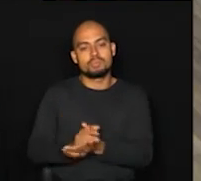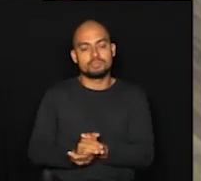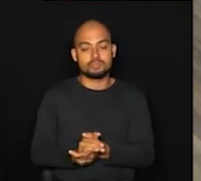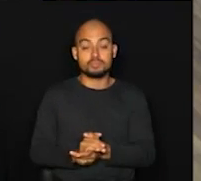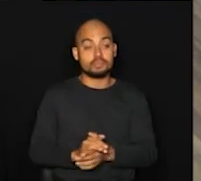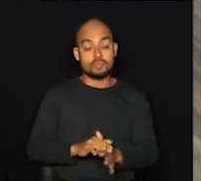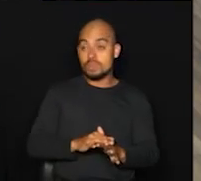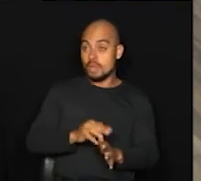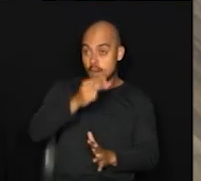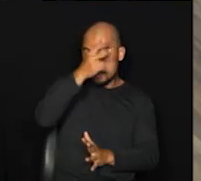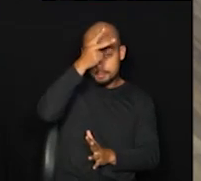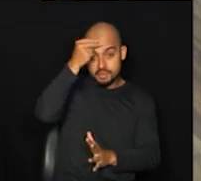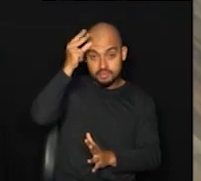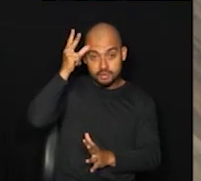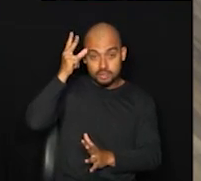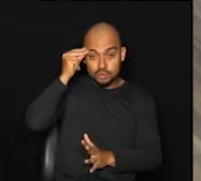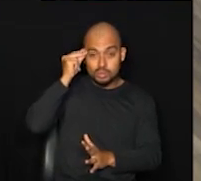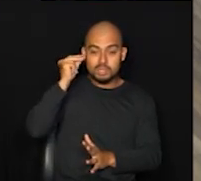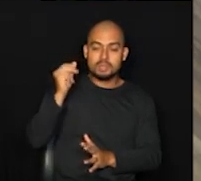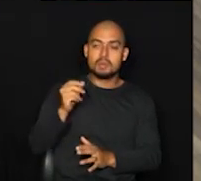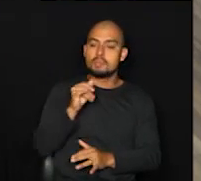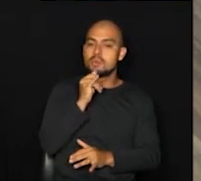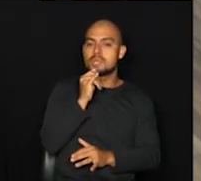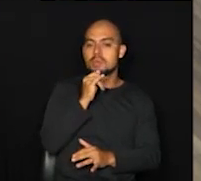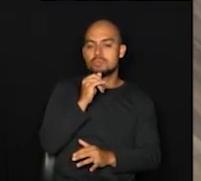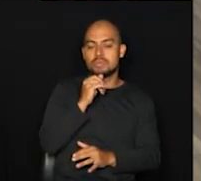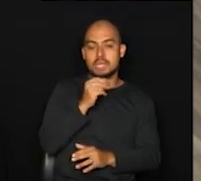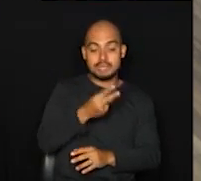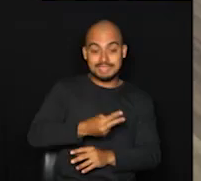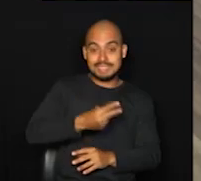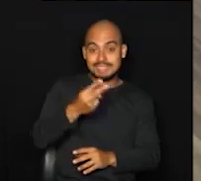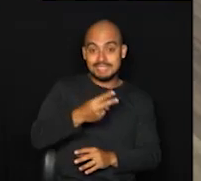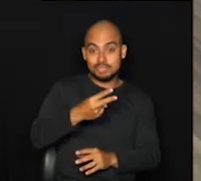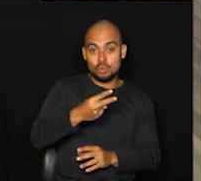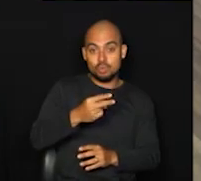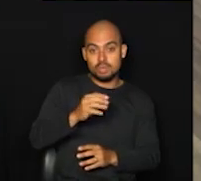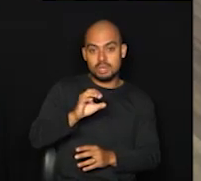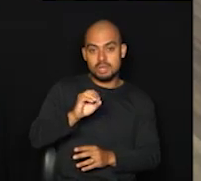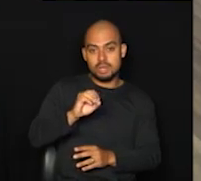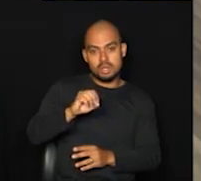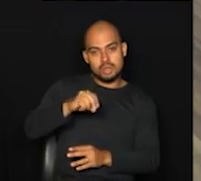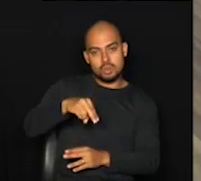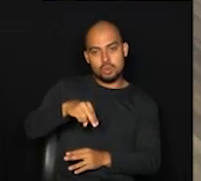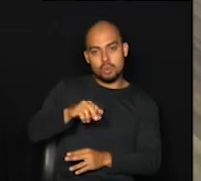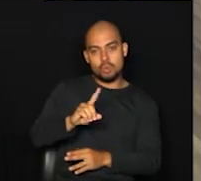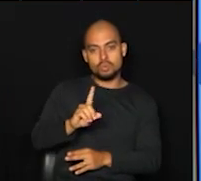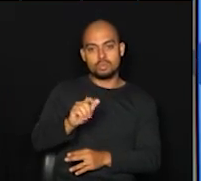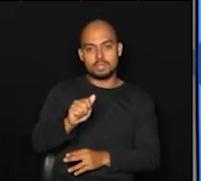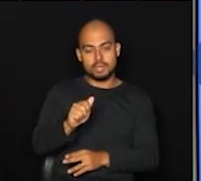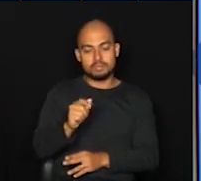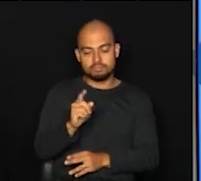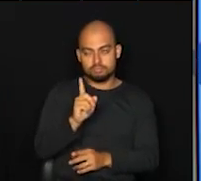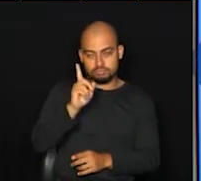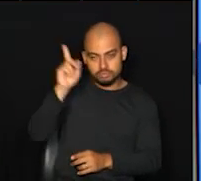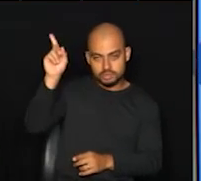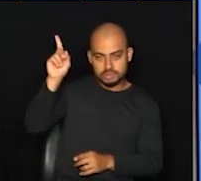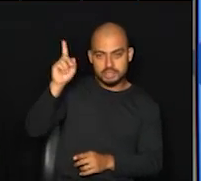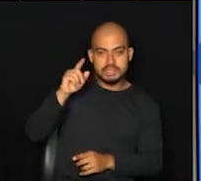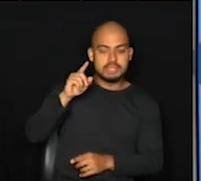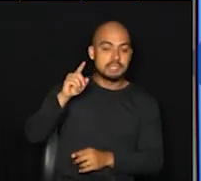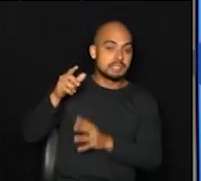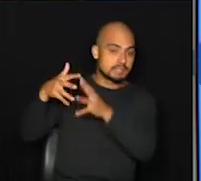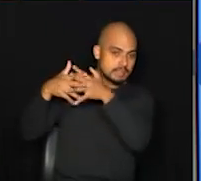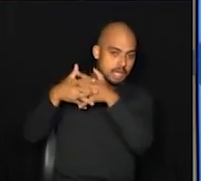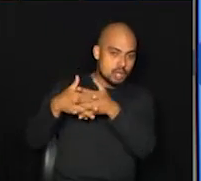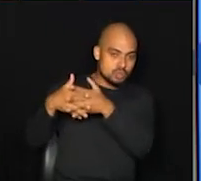Prefeitura com a famosa segunda onda que nós estamos assistindo na Europa e também nos Estados Unidos. É, ontem foi